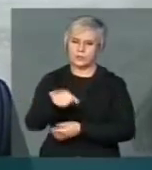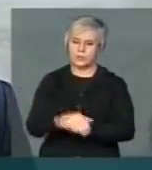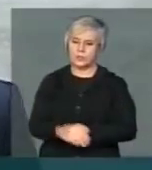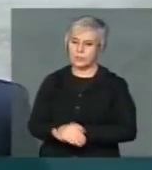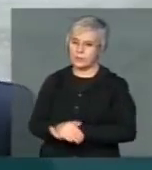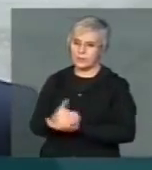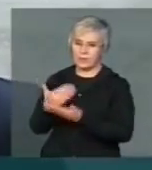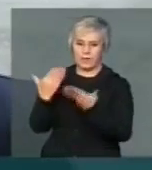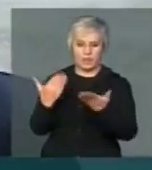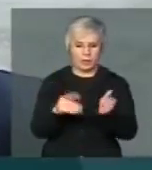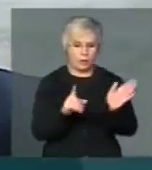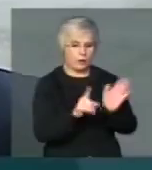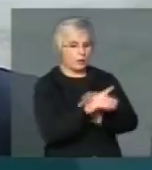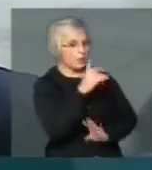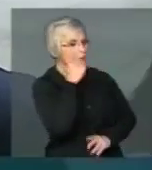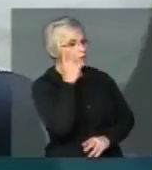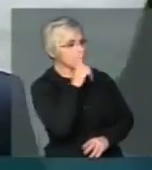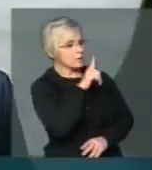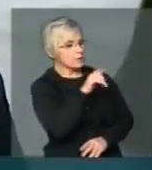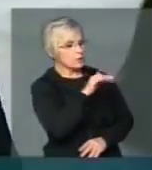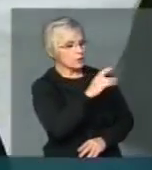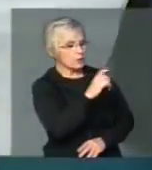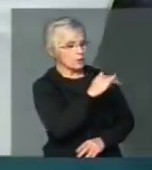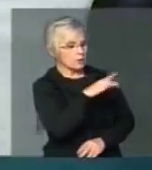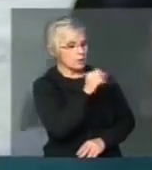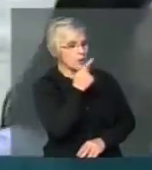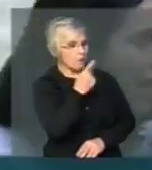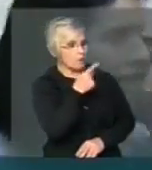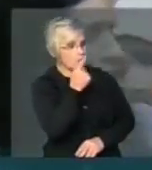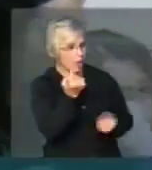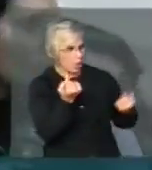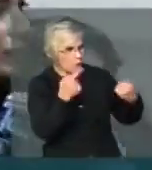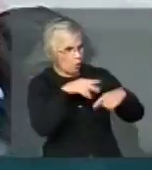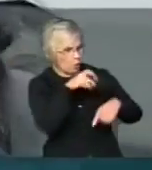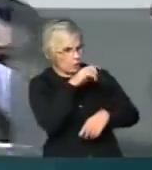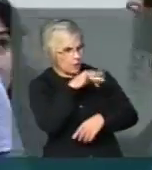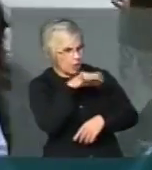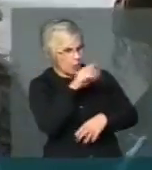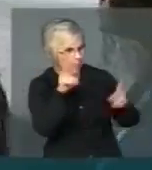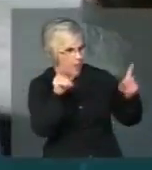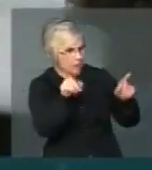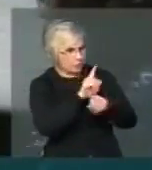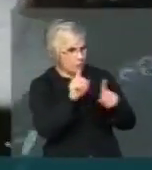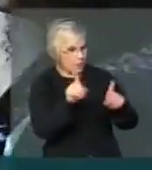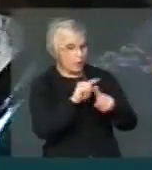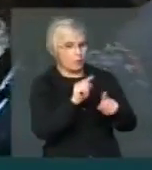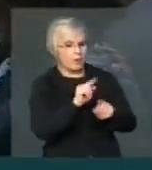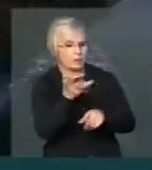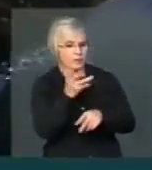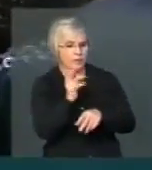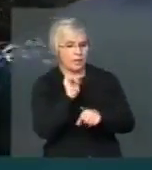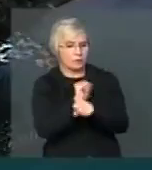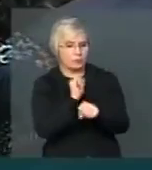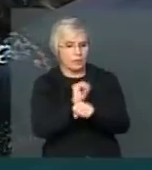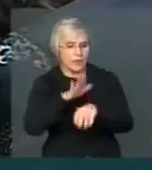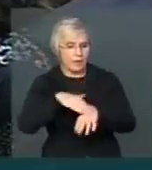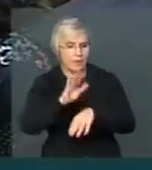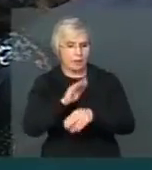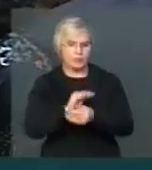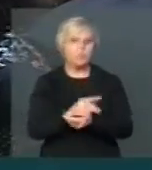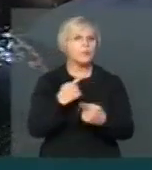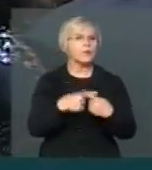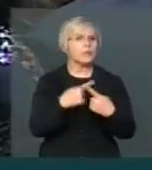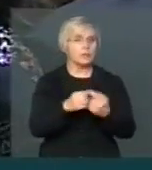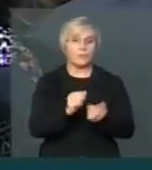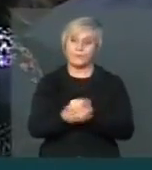Deputada Luciana Santos, a senhora me disse agora há pouco que não é contra o mérito da proposta, mas a favor do adiamento. Por quê? Essa é uma